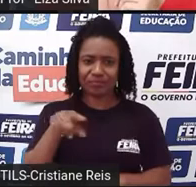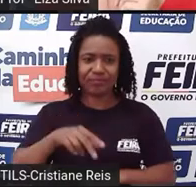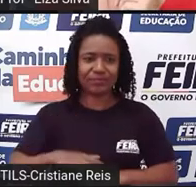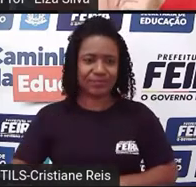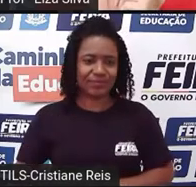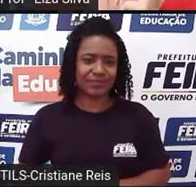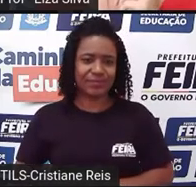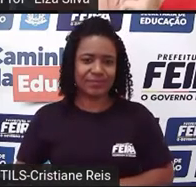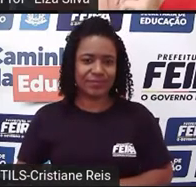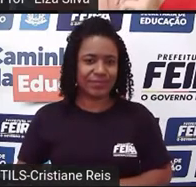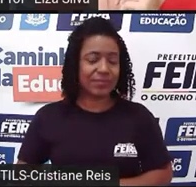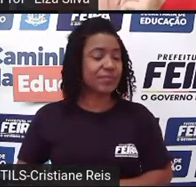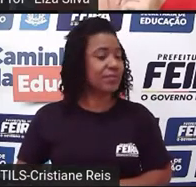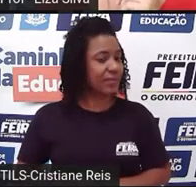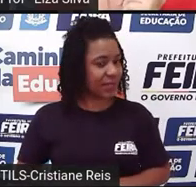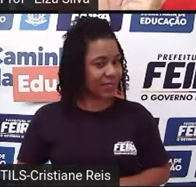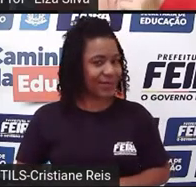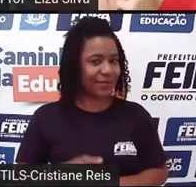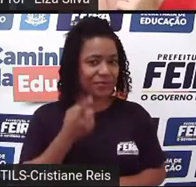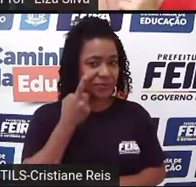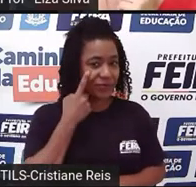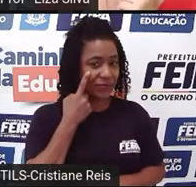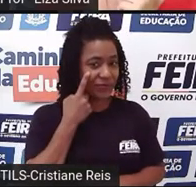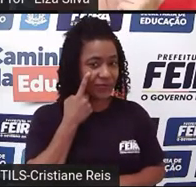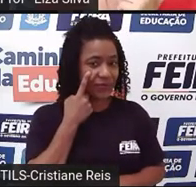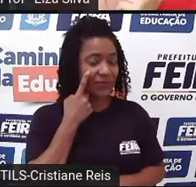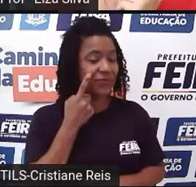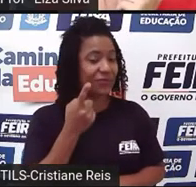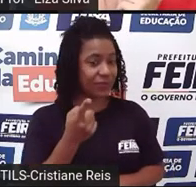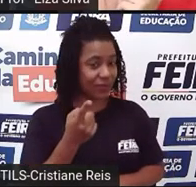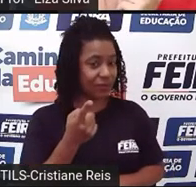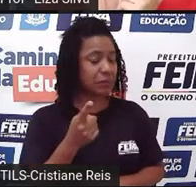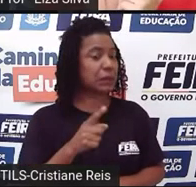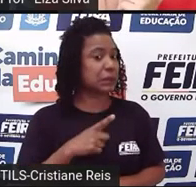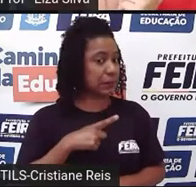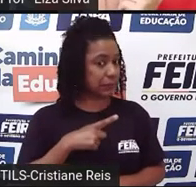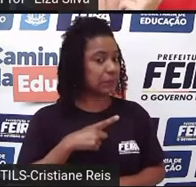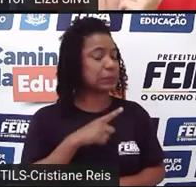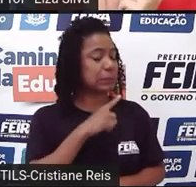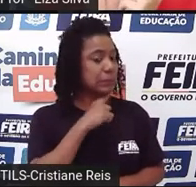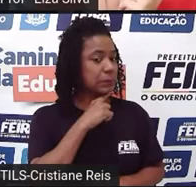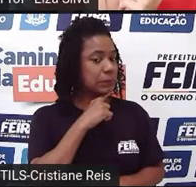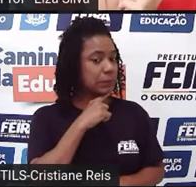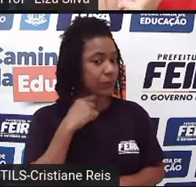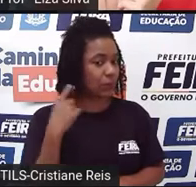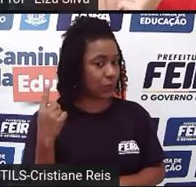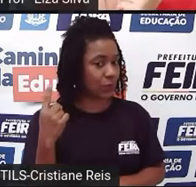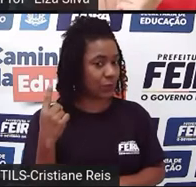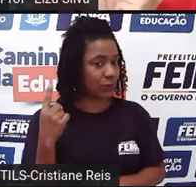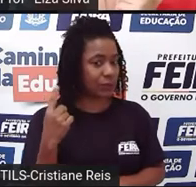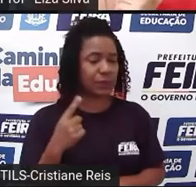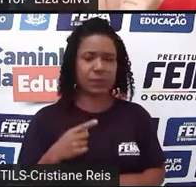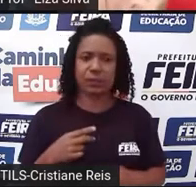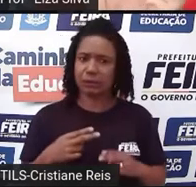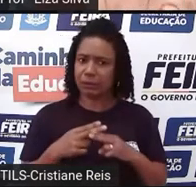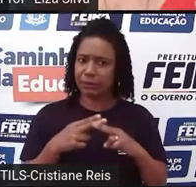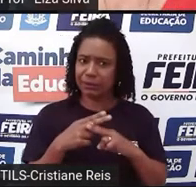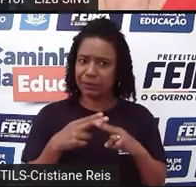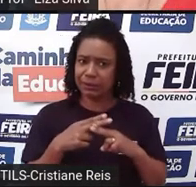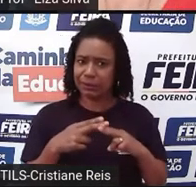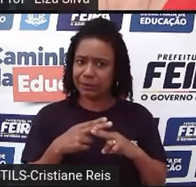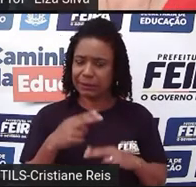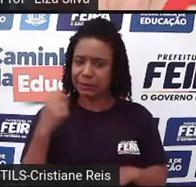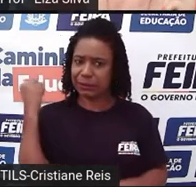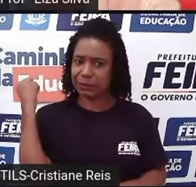Observem que nessa história tem death, morte. E nós temos aqui um punhal. Será?